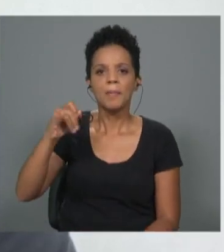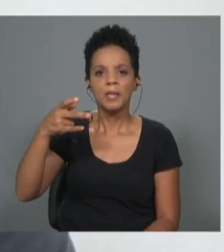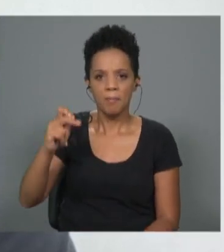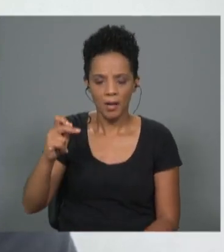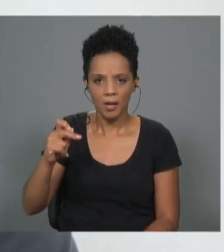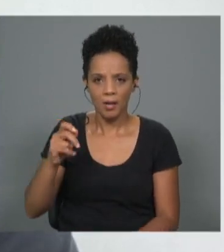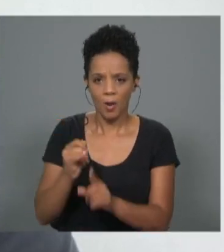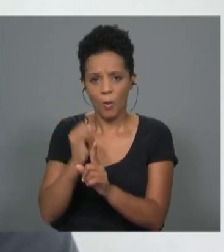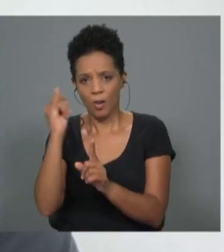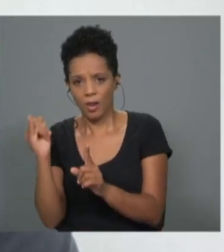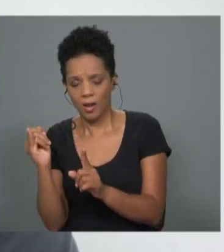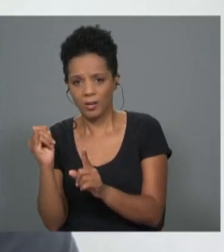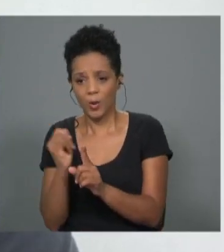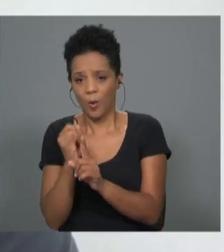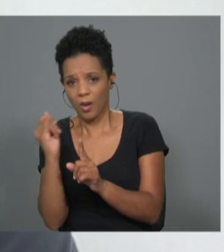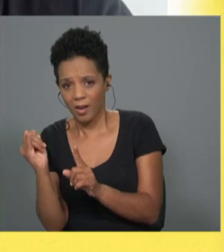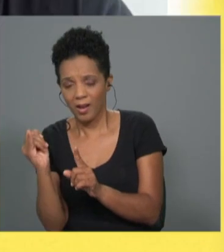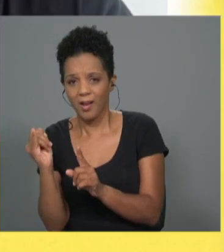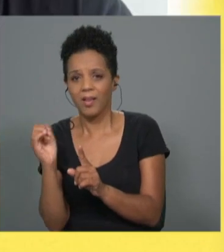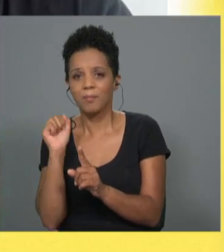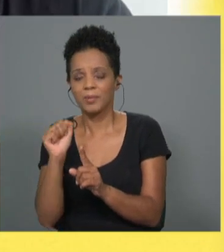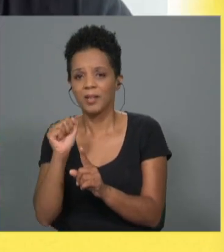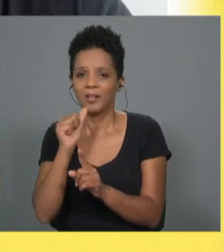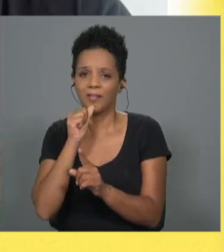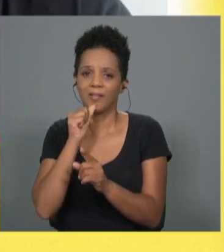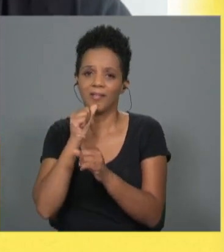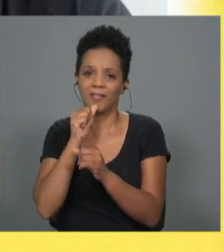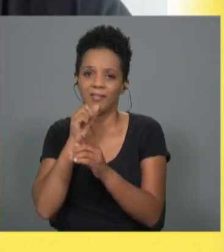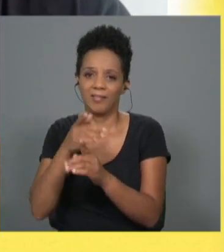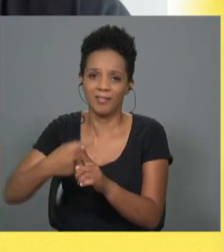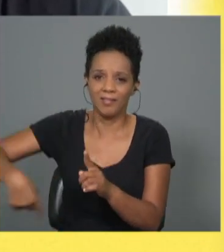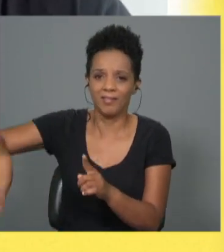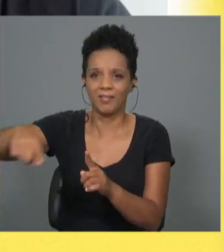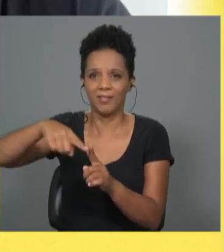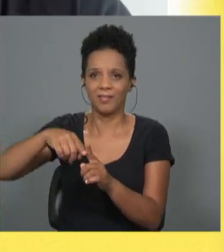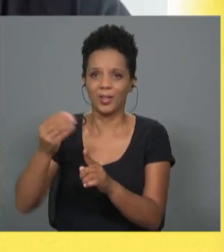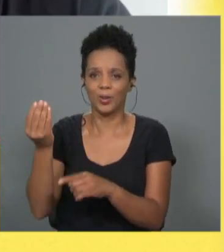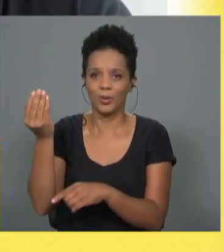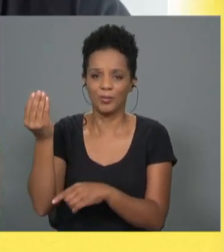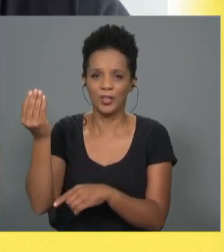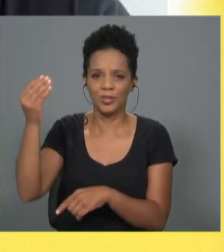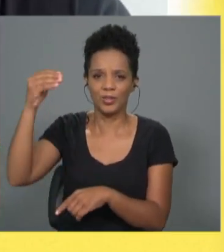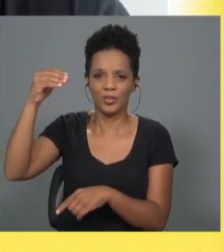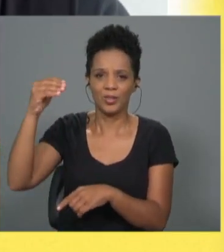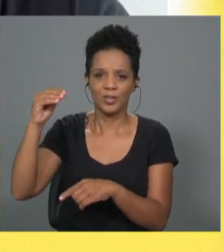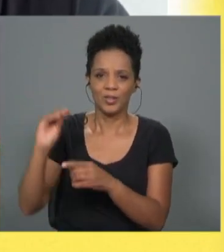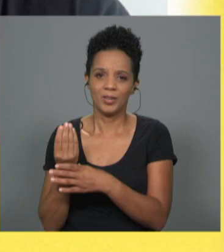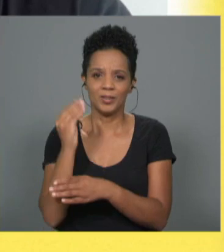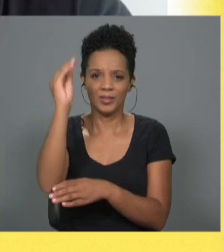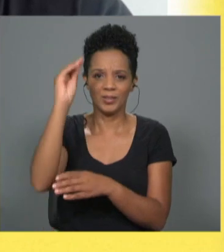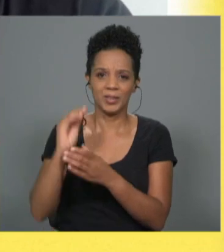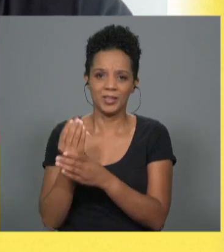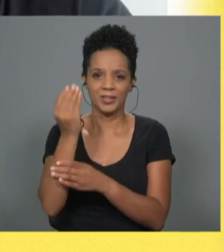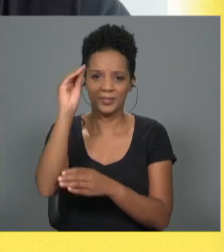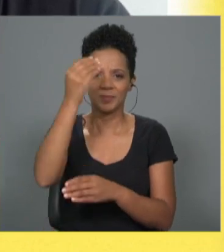E mesmo ao lado da Baía dos Golfinhos. Muito perto da Baía dos Golfinhos. Dá logo